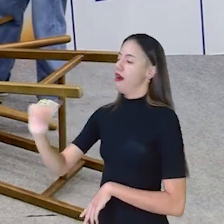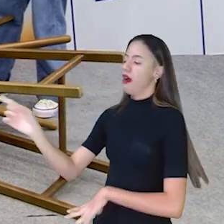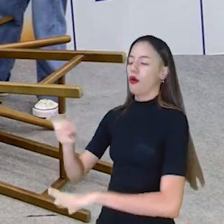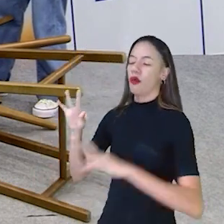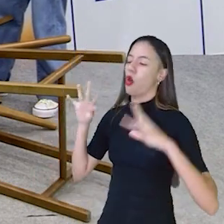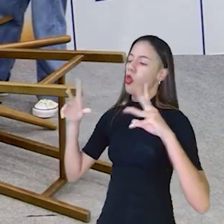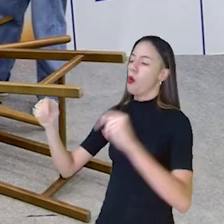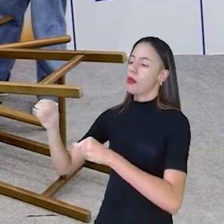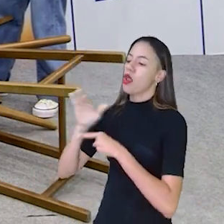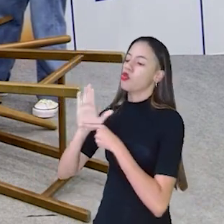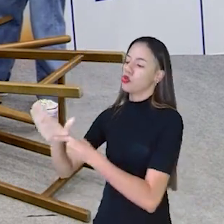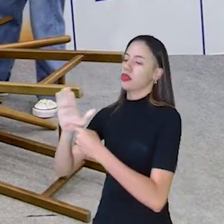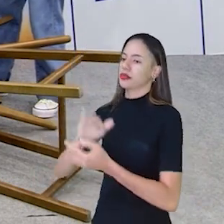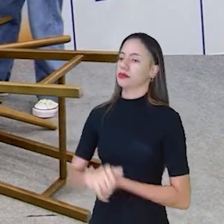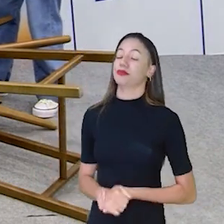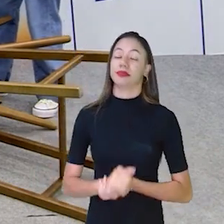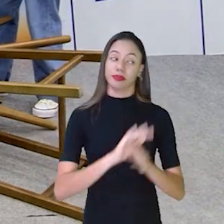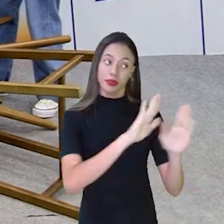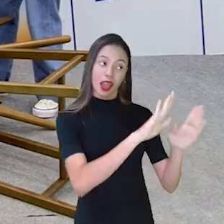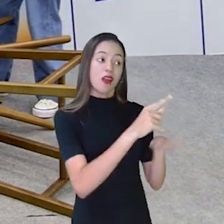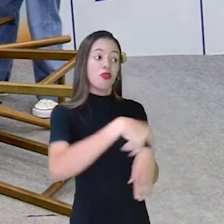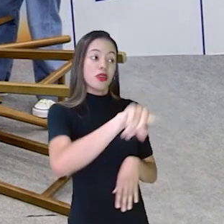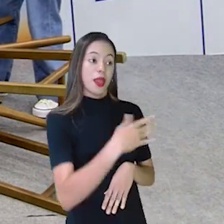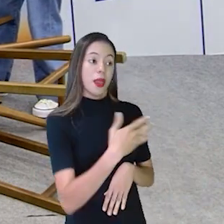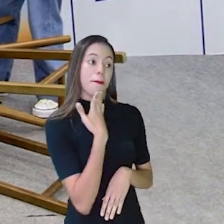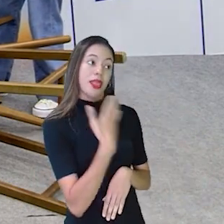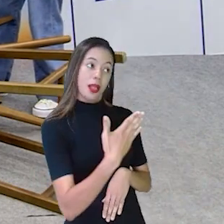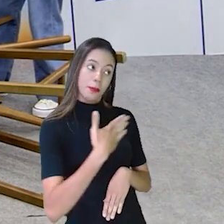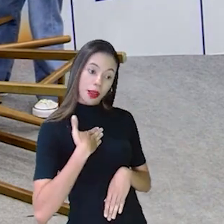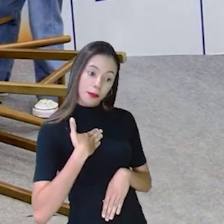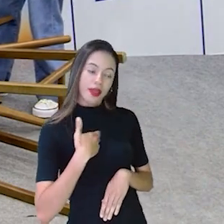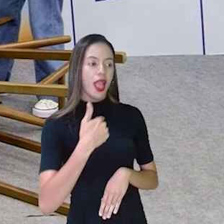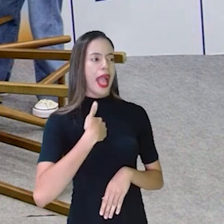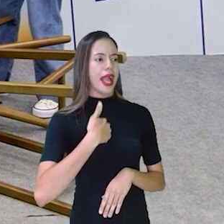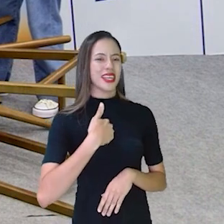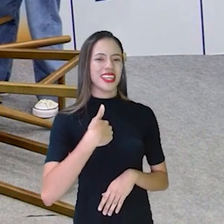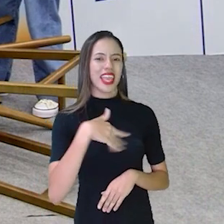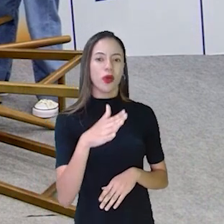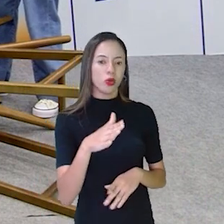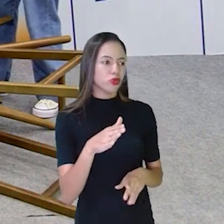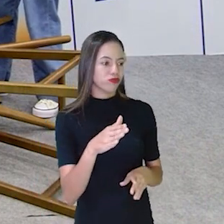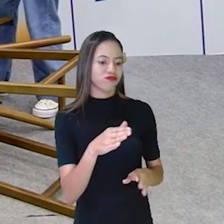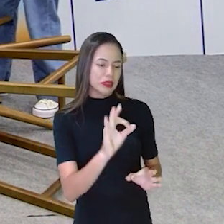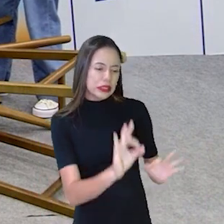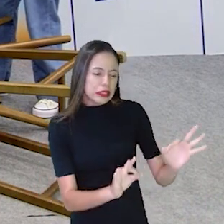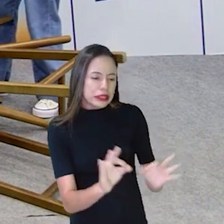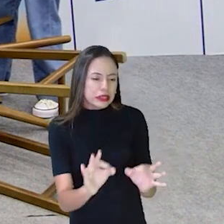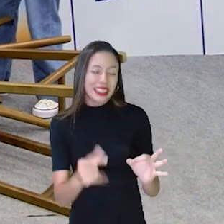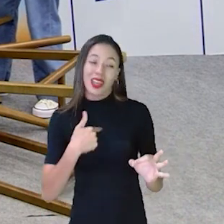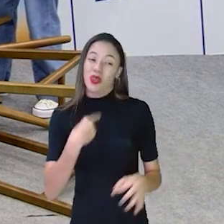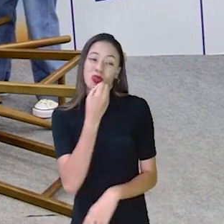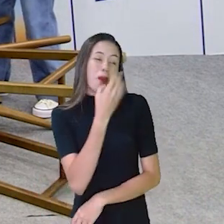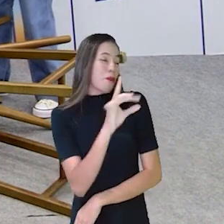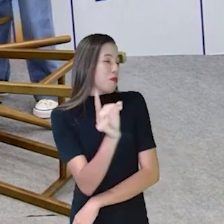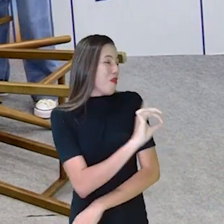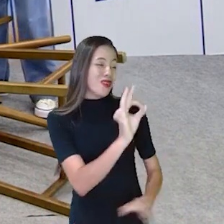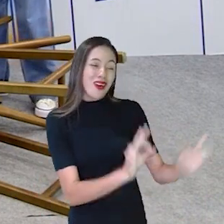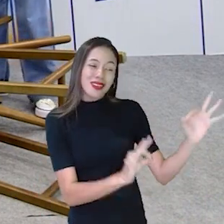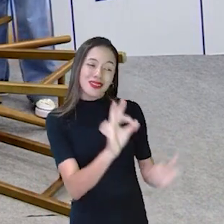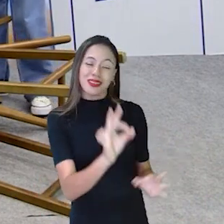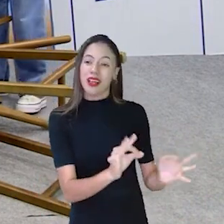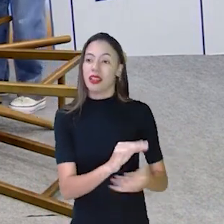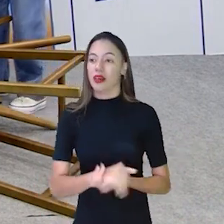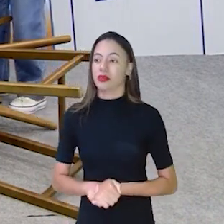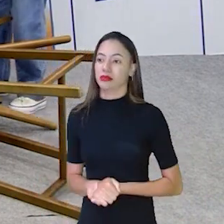Então, vamos lá. Mas assim, vocês vão me pedindo e eu vou auxiliando. Eu não sou muito bom de arrumação, não, tá bom? Vou pensar no seu... Eu pego mais assim o pesado.